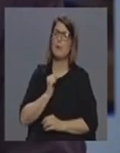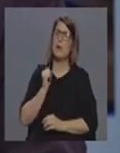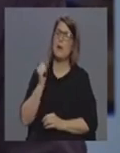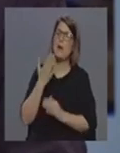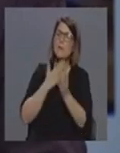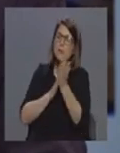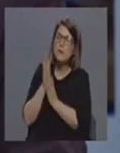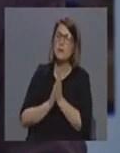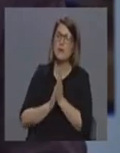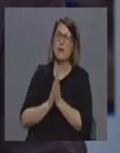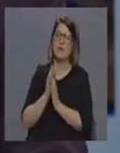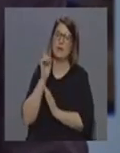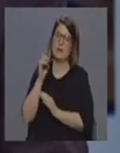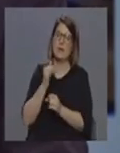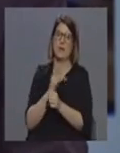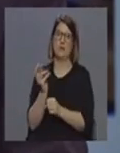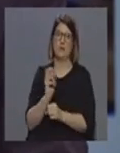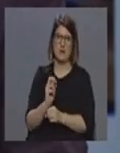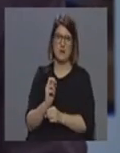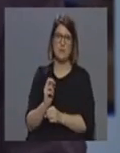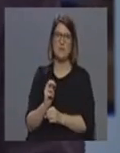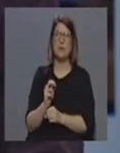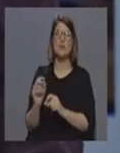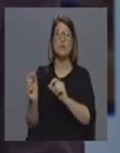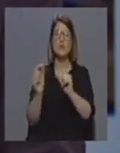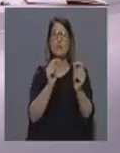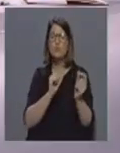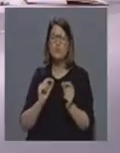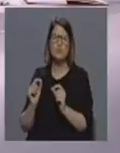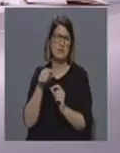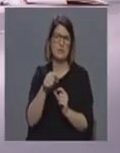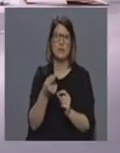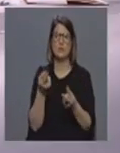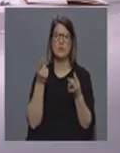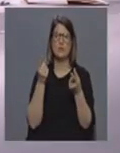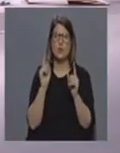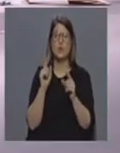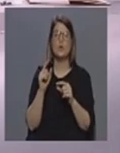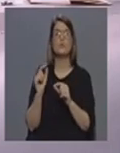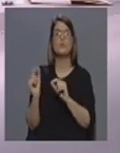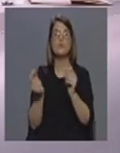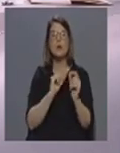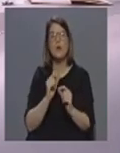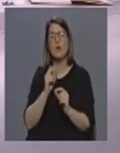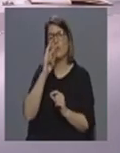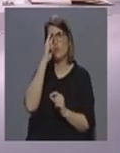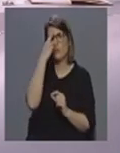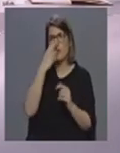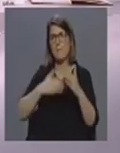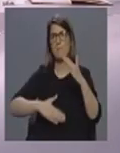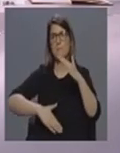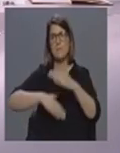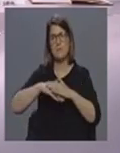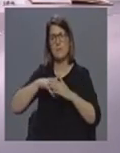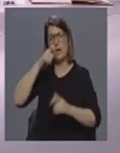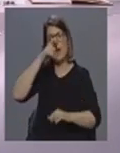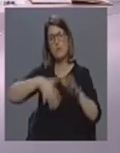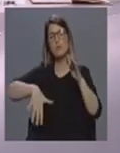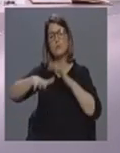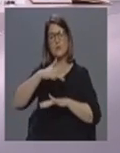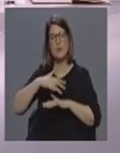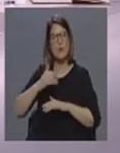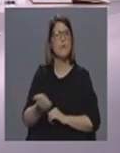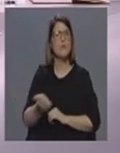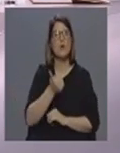que oferecemos na terceira eu acho que a discussão não entra por aqui eu acho que a discussão entra é temos que dar o melhor possível à nossa população temos que estar